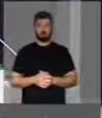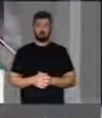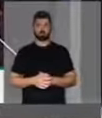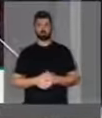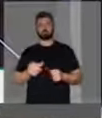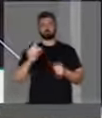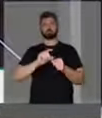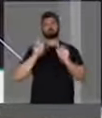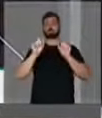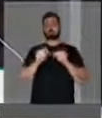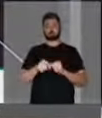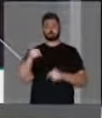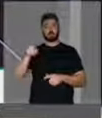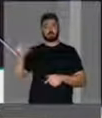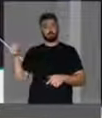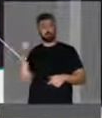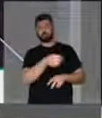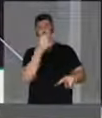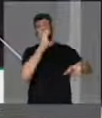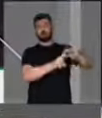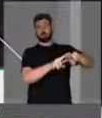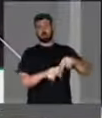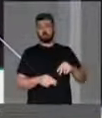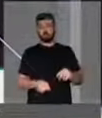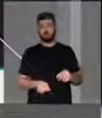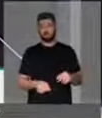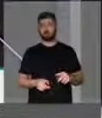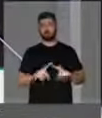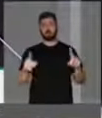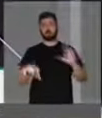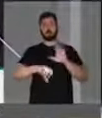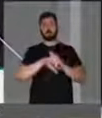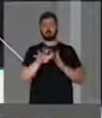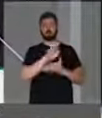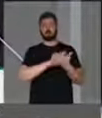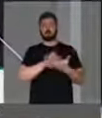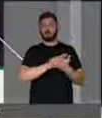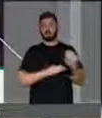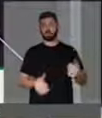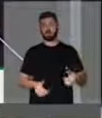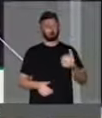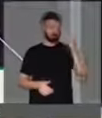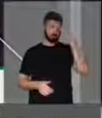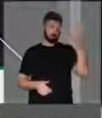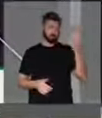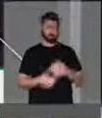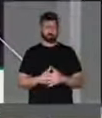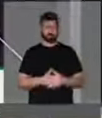colocando ele na prisão sem crime. Muito obrigado.